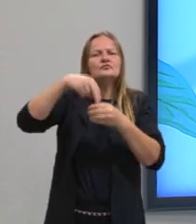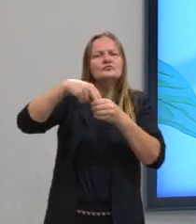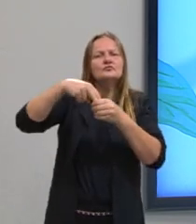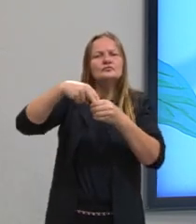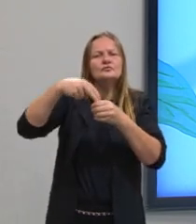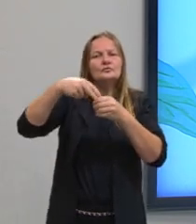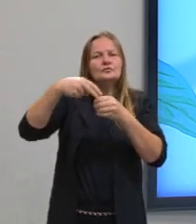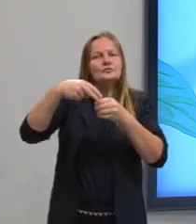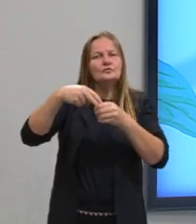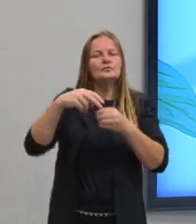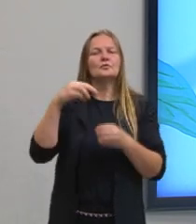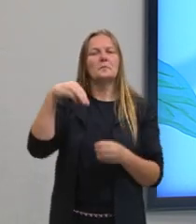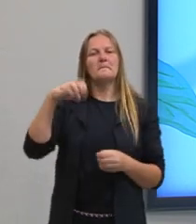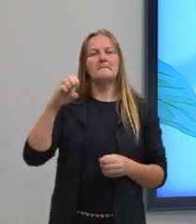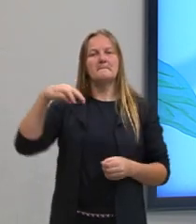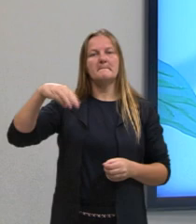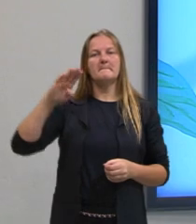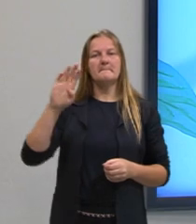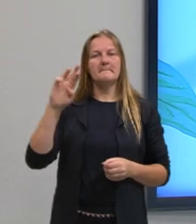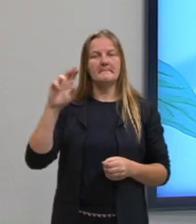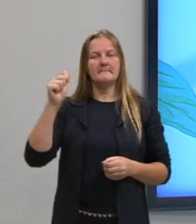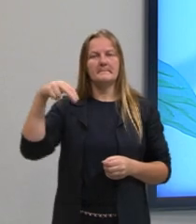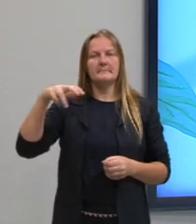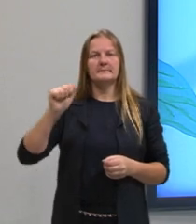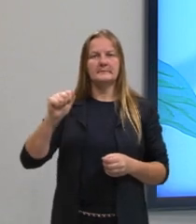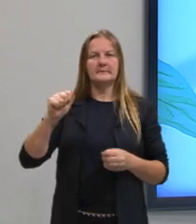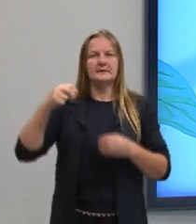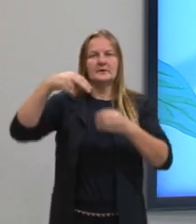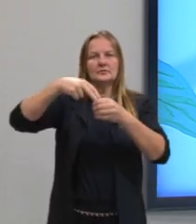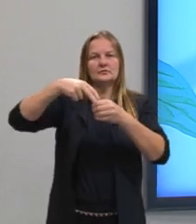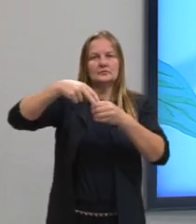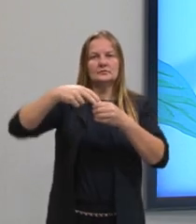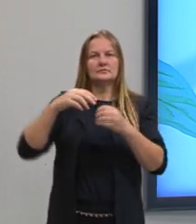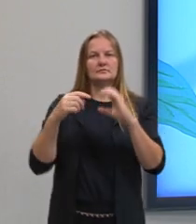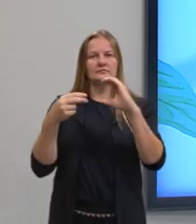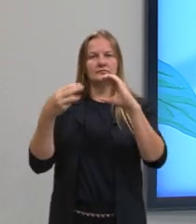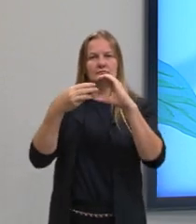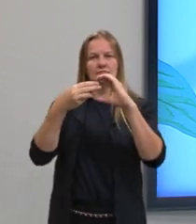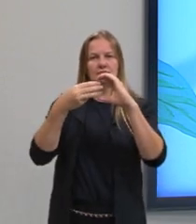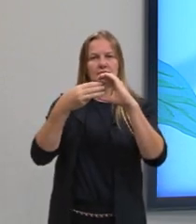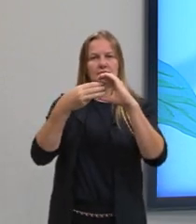um núcleo lá bem delimitado, então ela é eucarionte.